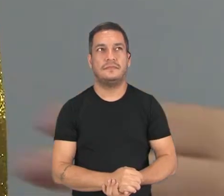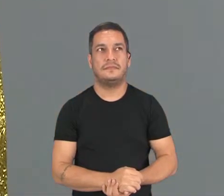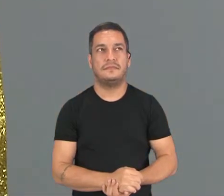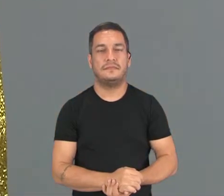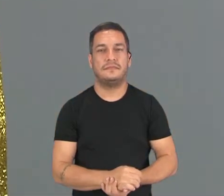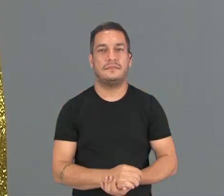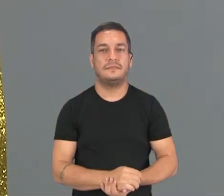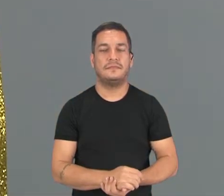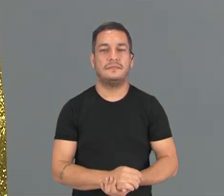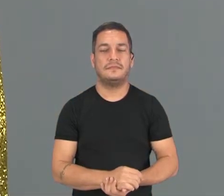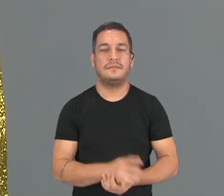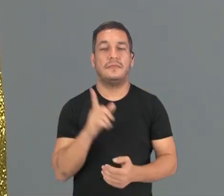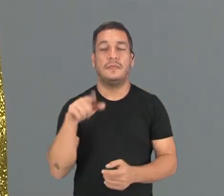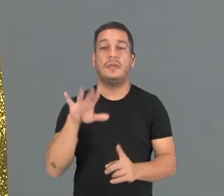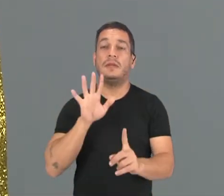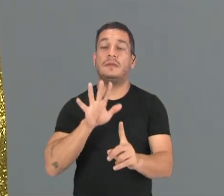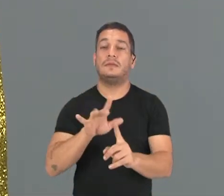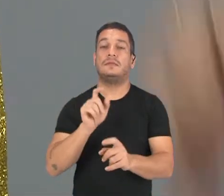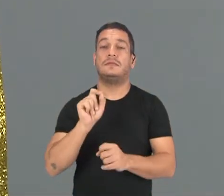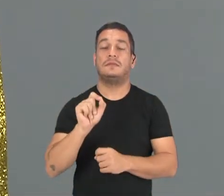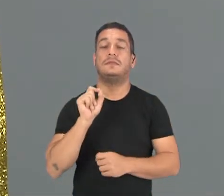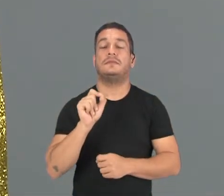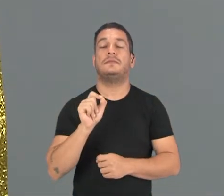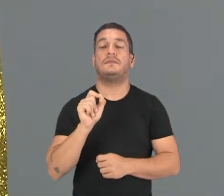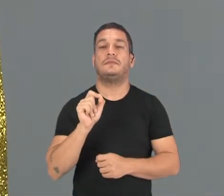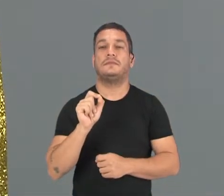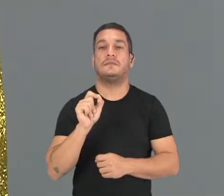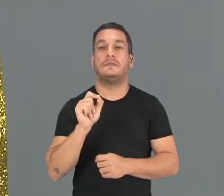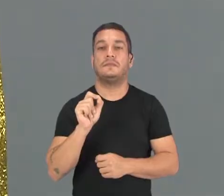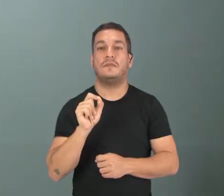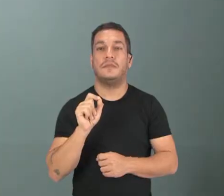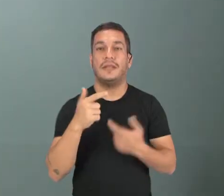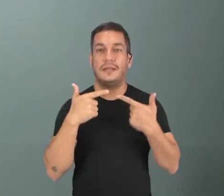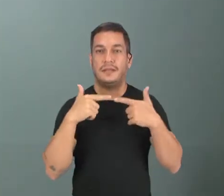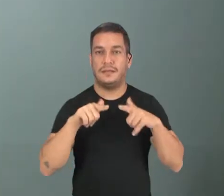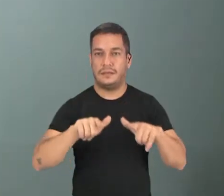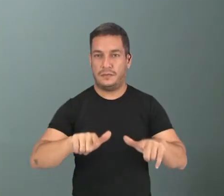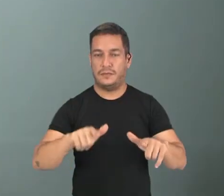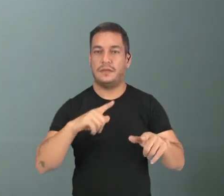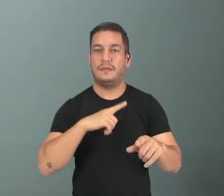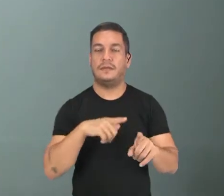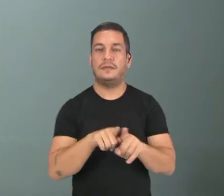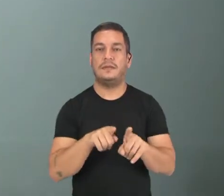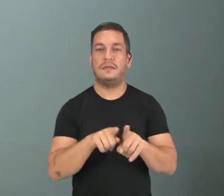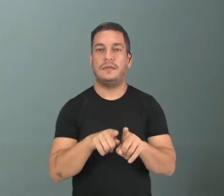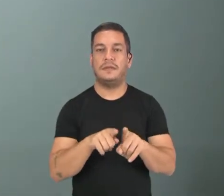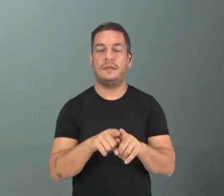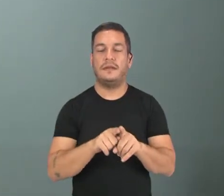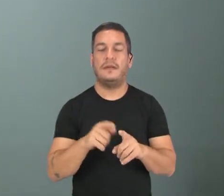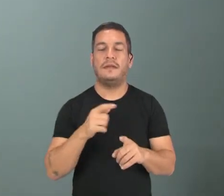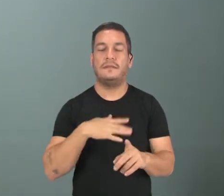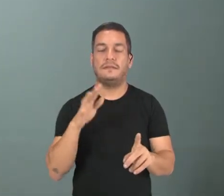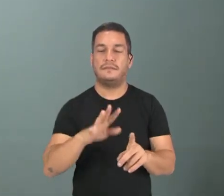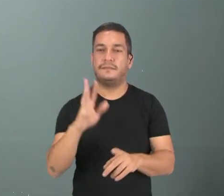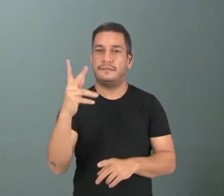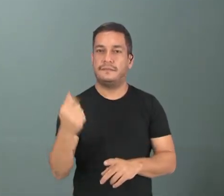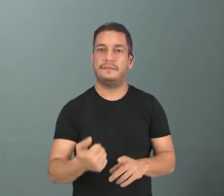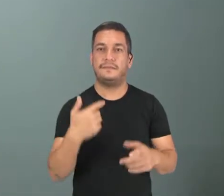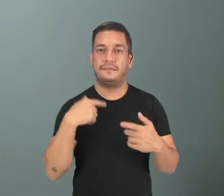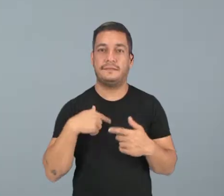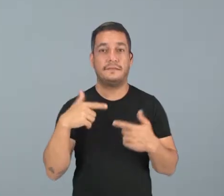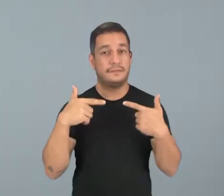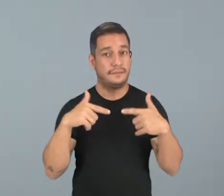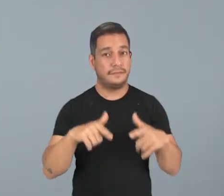Aqui é a influência na língua. Nós temos também influência africana na nossa